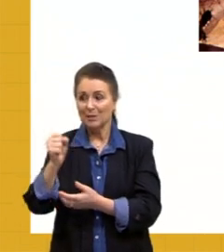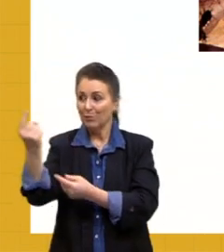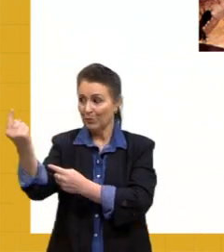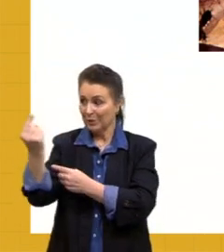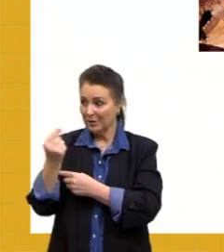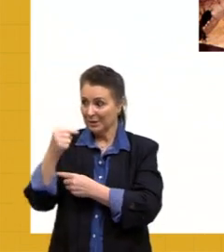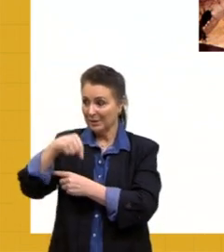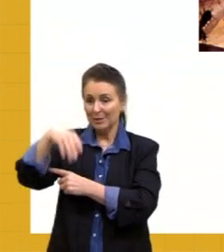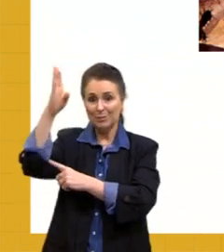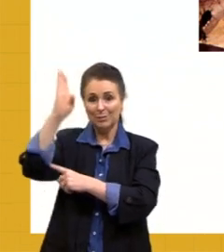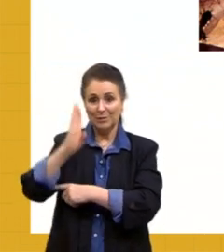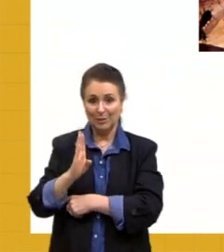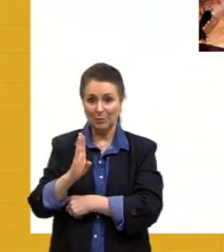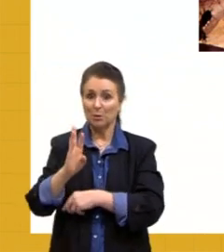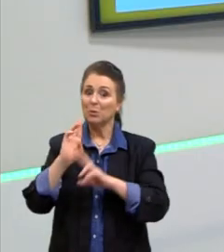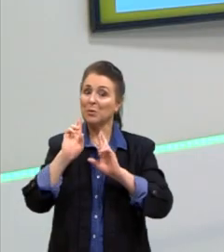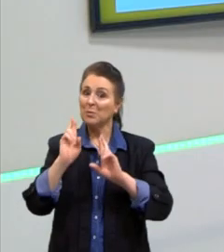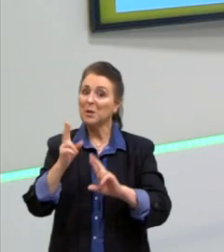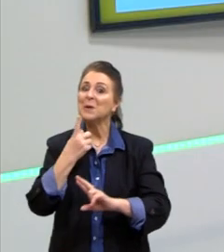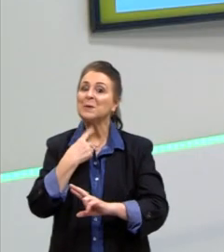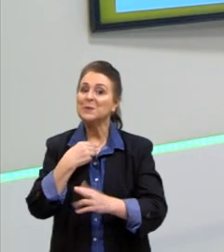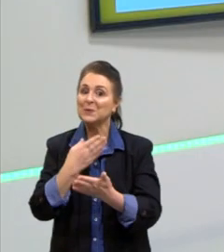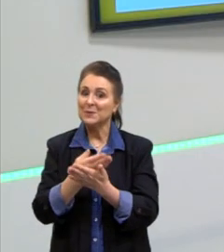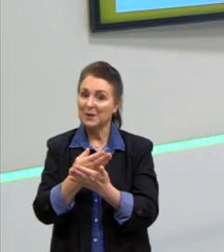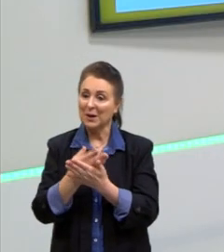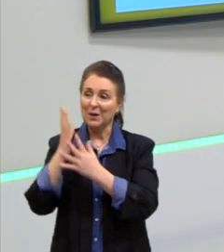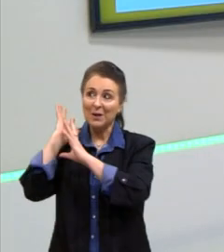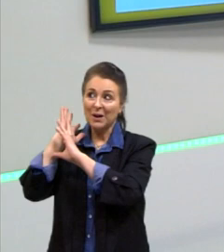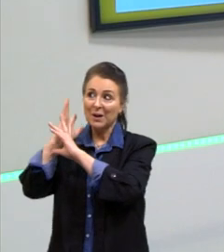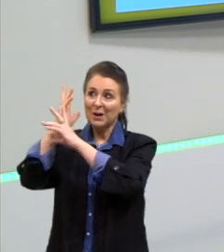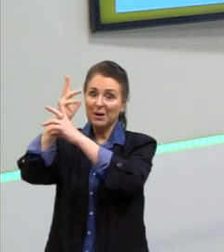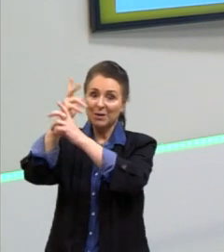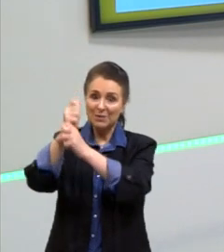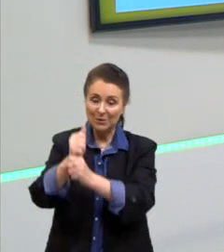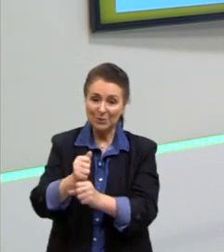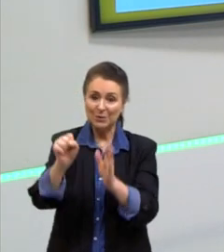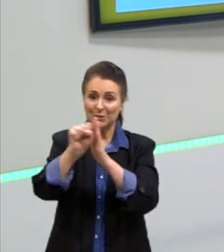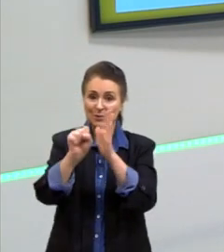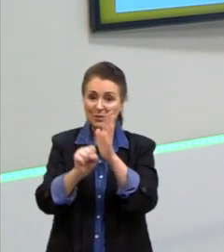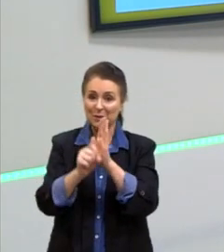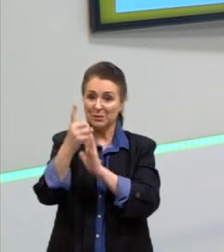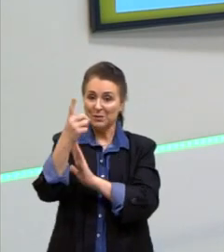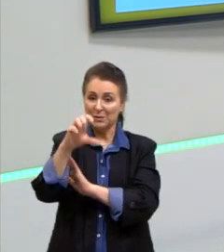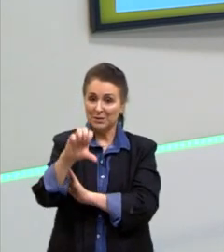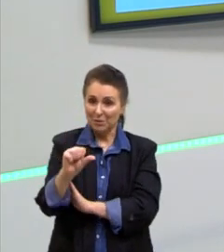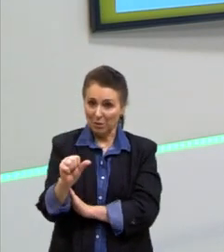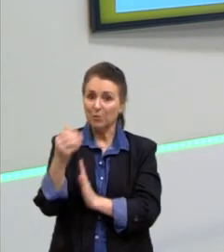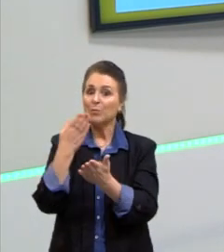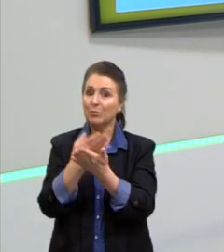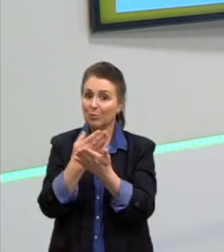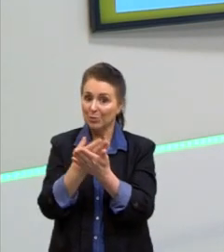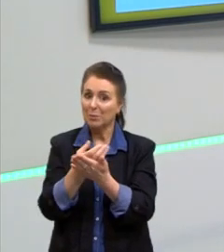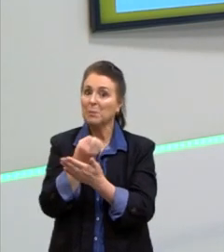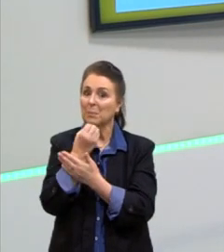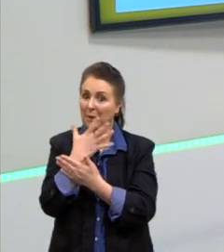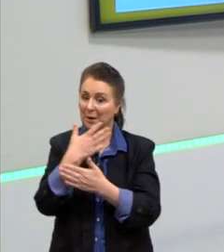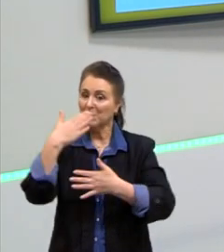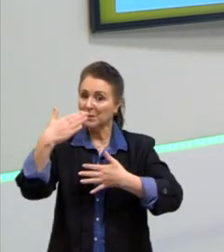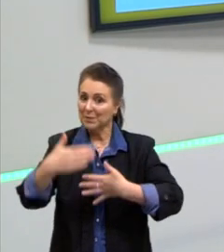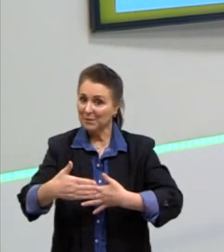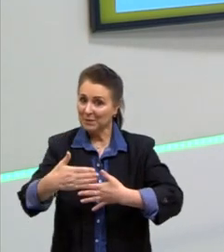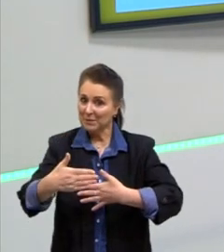Brasil. Tá, pessoal? Espero que vocês tenham gostado da nossa revisão sobre o longo século XIX. Vamos estudar bem para a prova, né? E